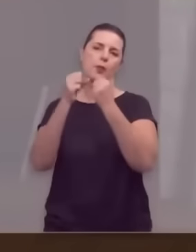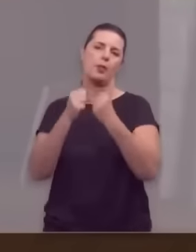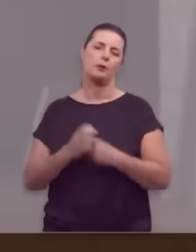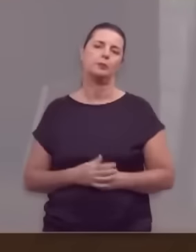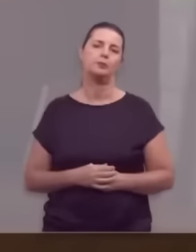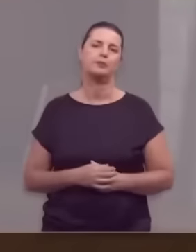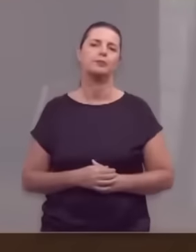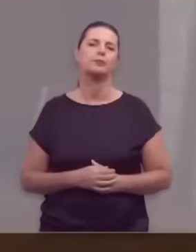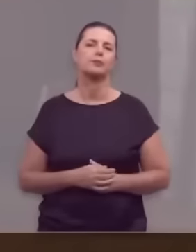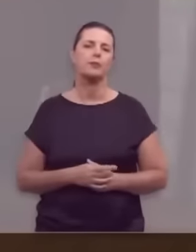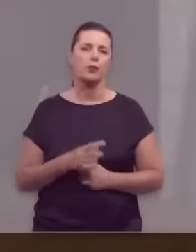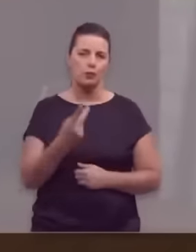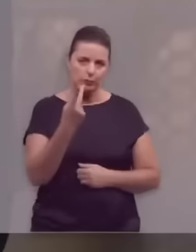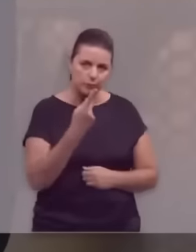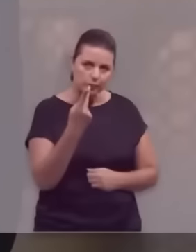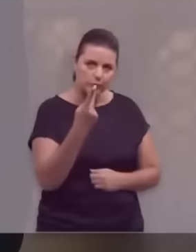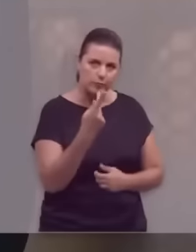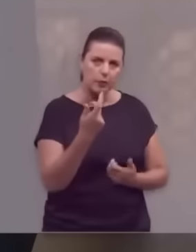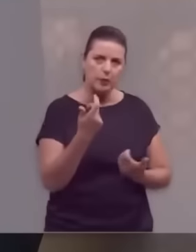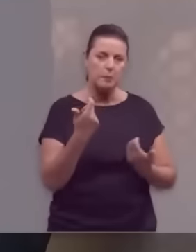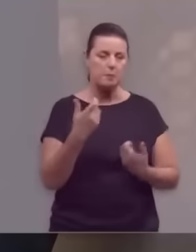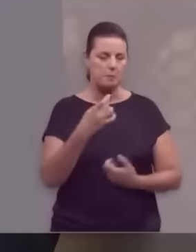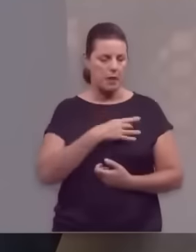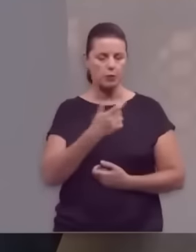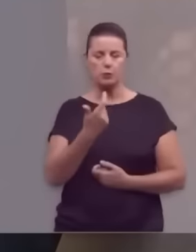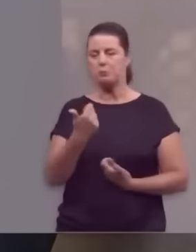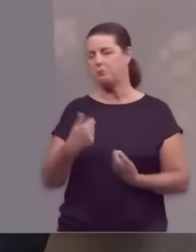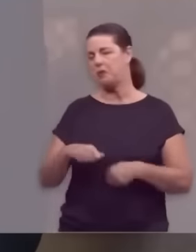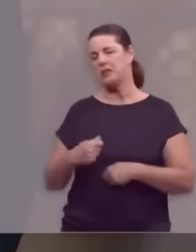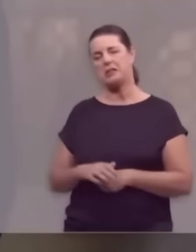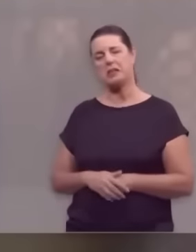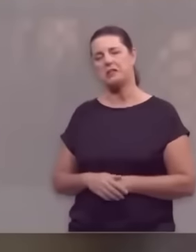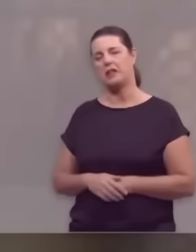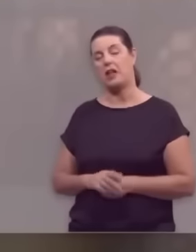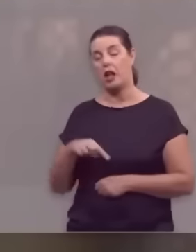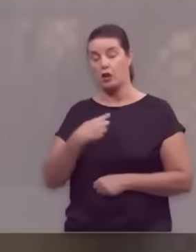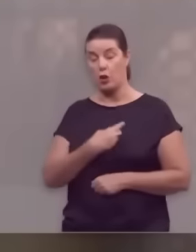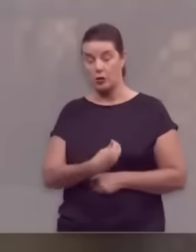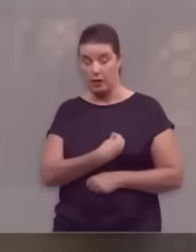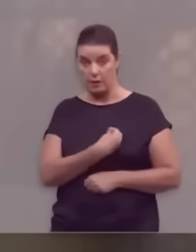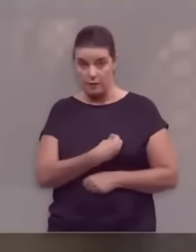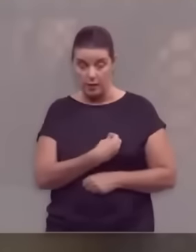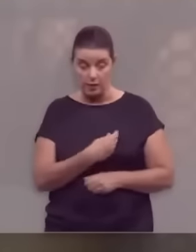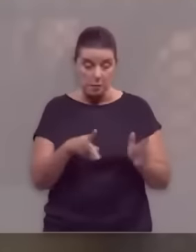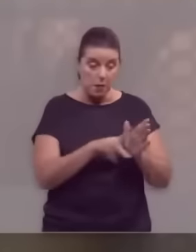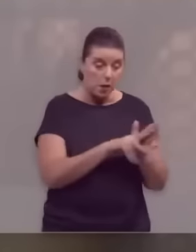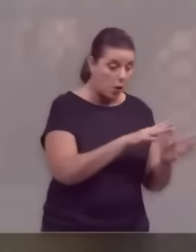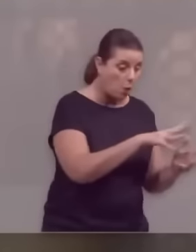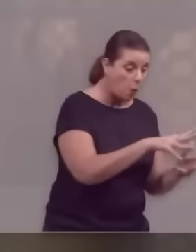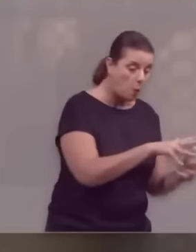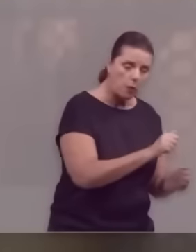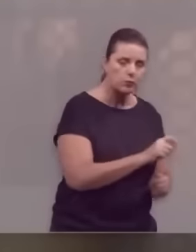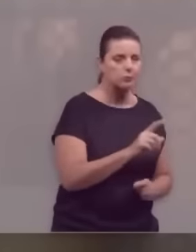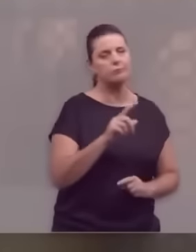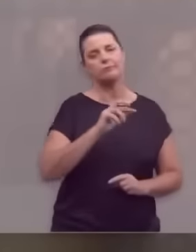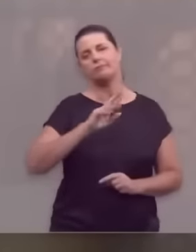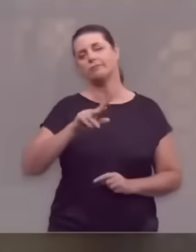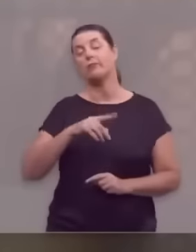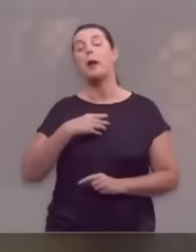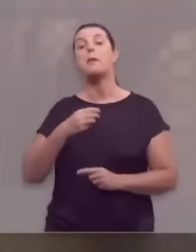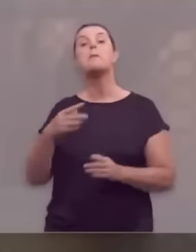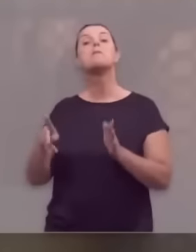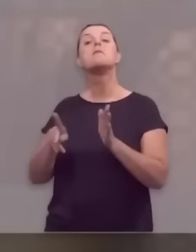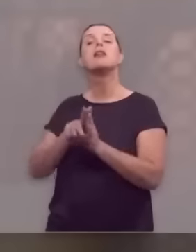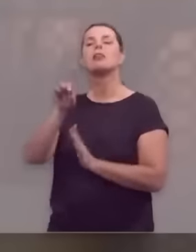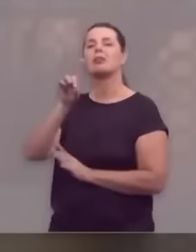poderosas. você e eu não precisamos ter medo, porque a nossa vida não está nas mãos dos homens, está nas